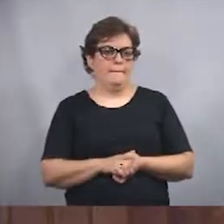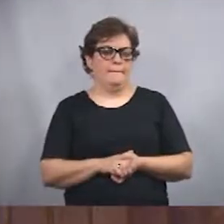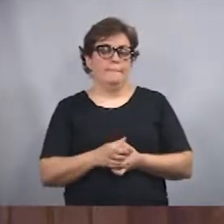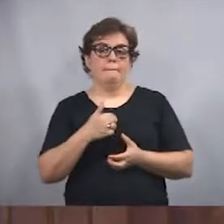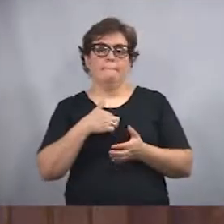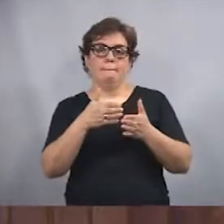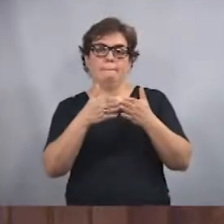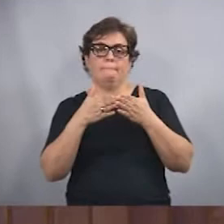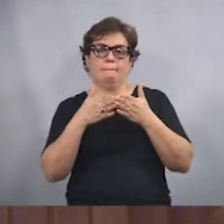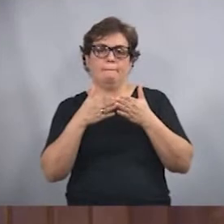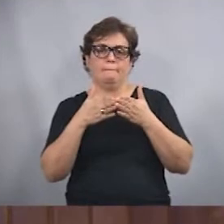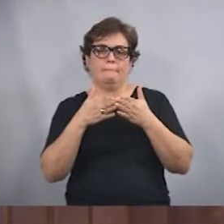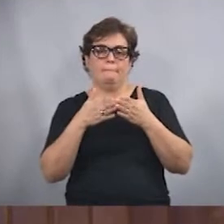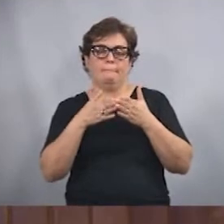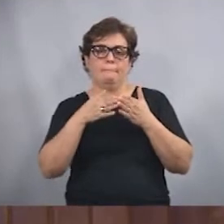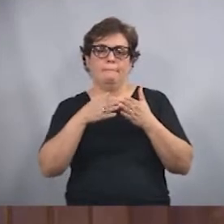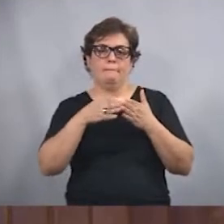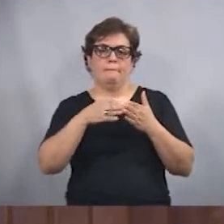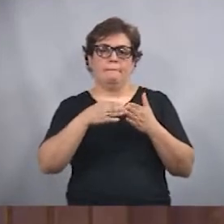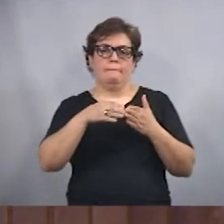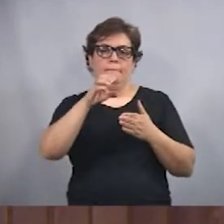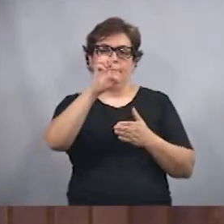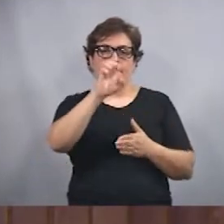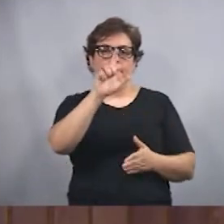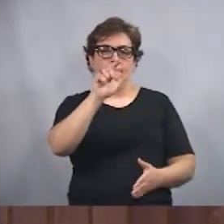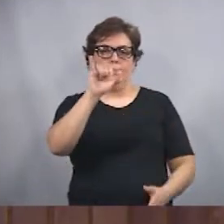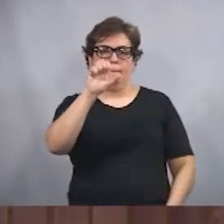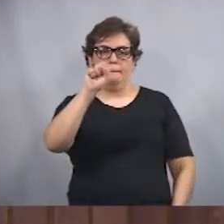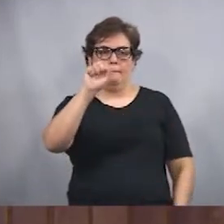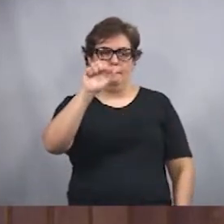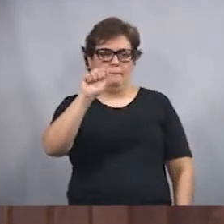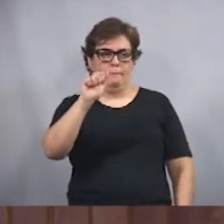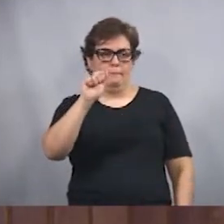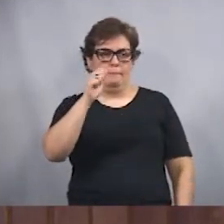Solicito a senhora Elisa, Elisa,